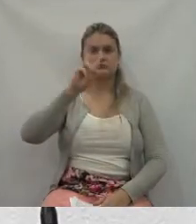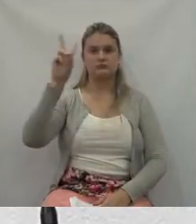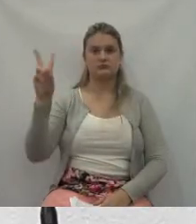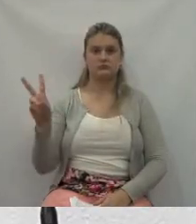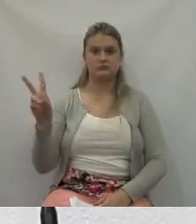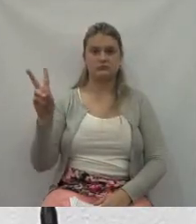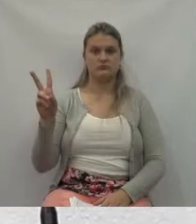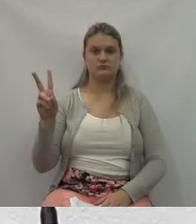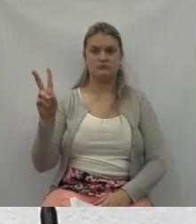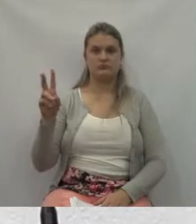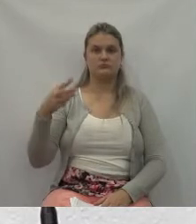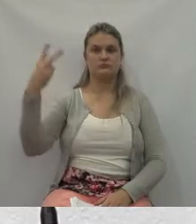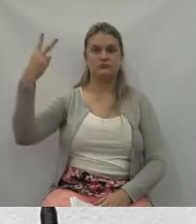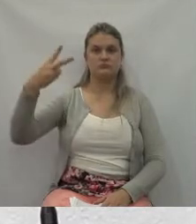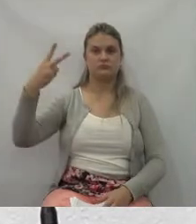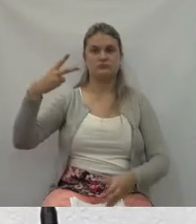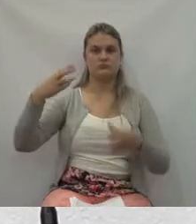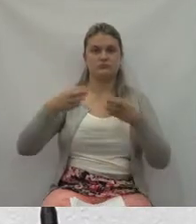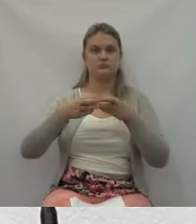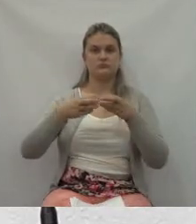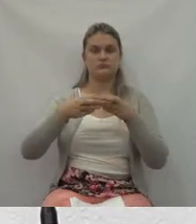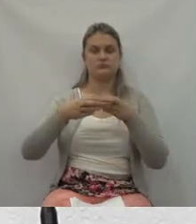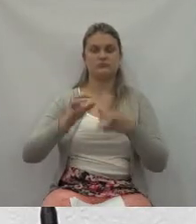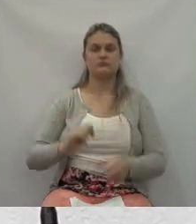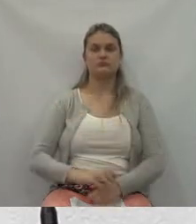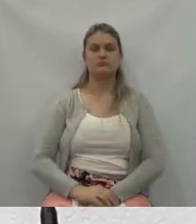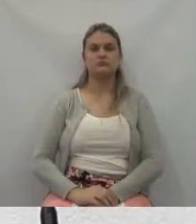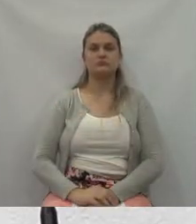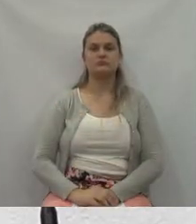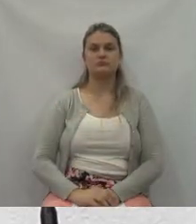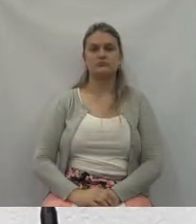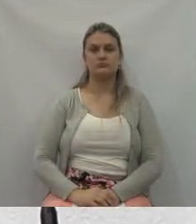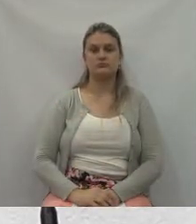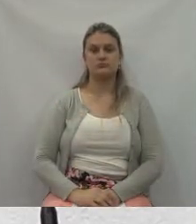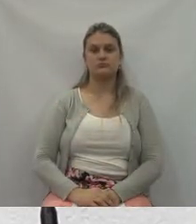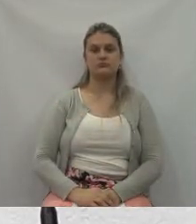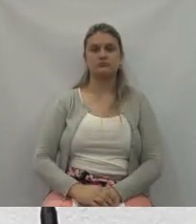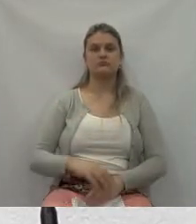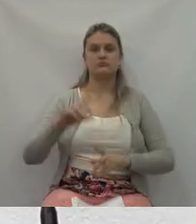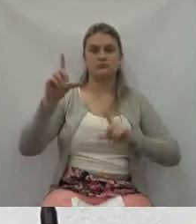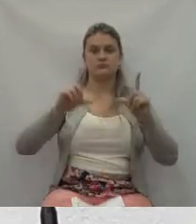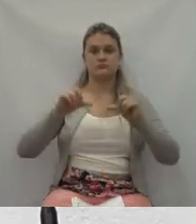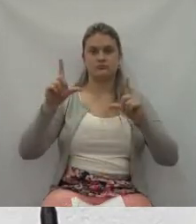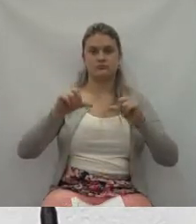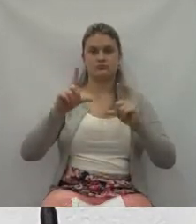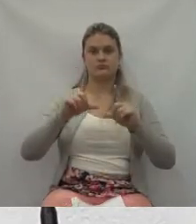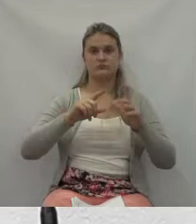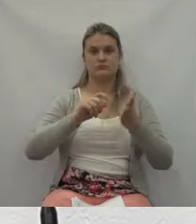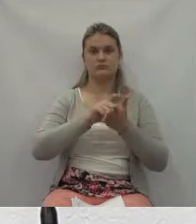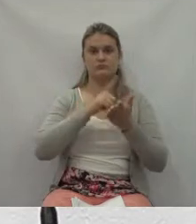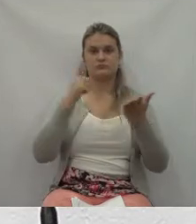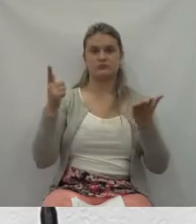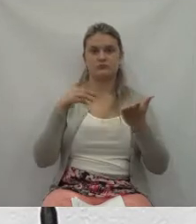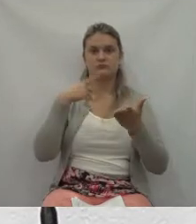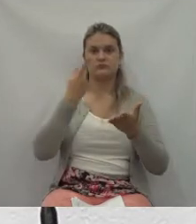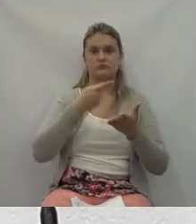Independente. A imprensa, escrita e falada.